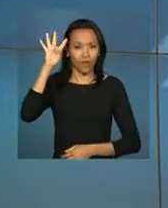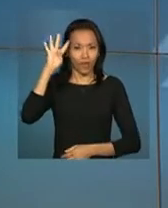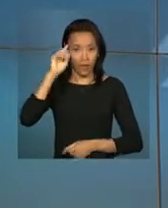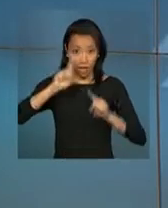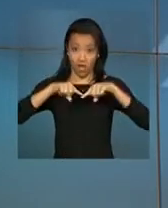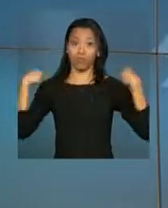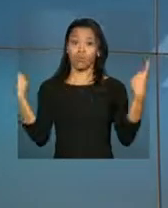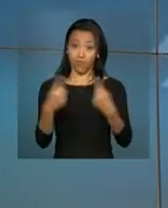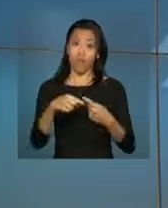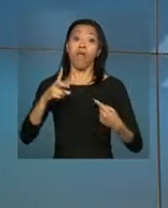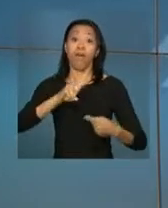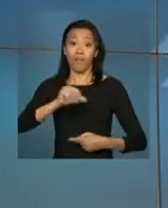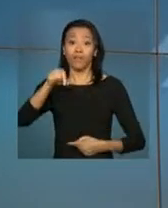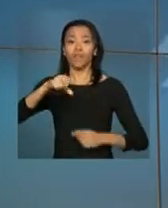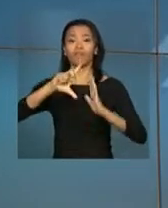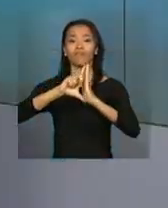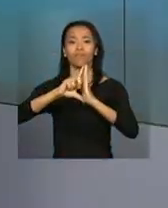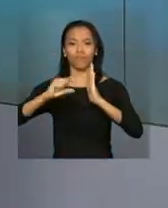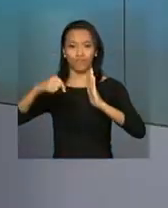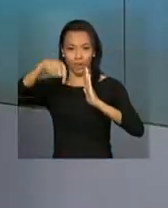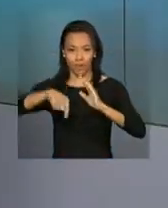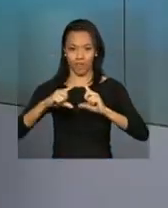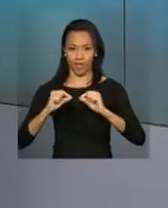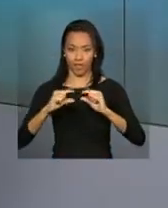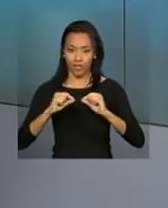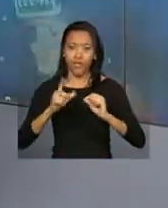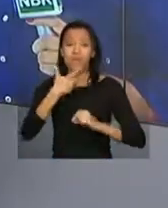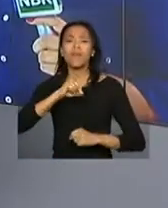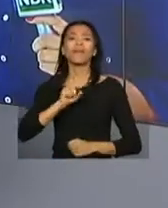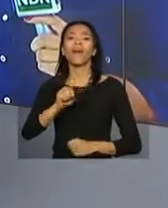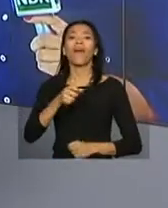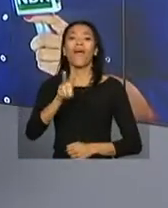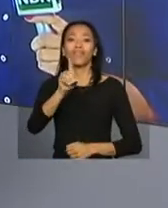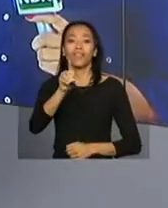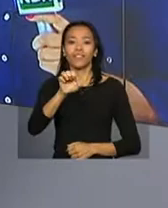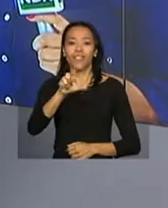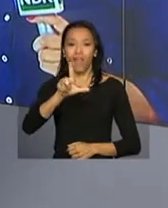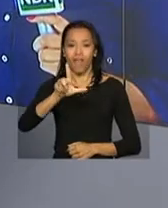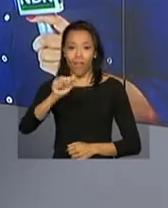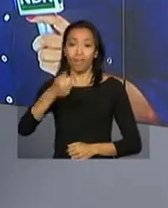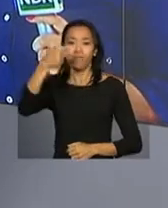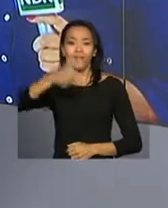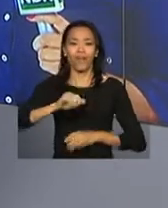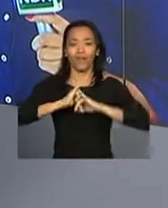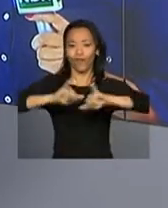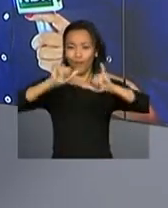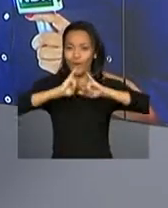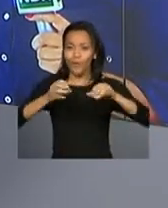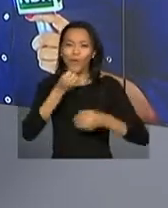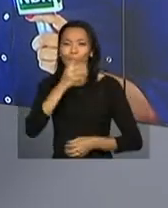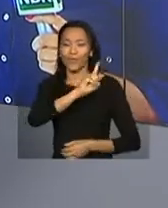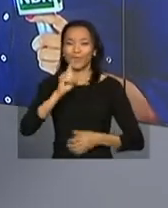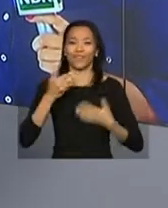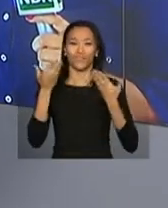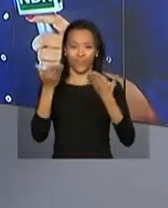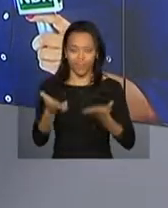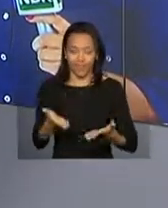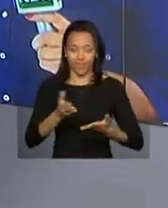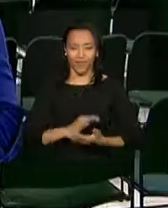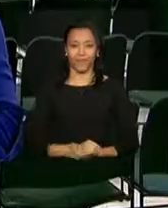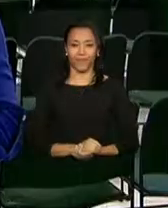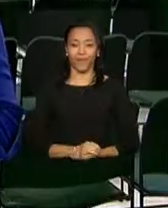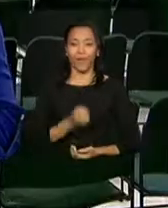A cerimônia será no Palácio do Planalto e quem está lá é a repórter Daniela Almeida, que tem as informações. Bom dia, Daniela.